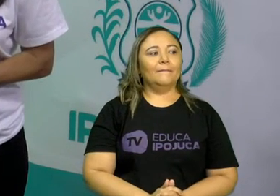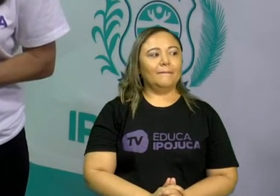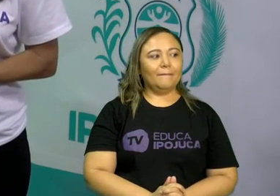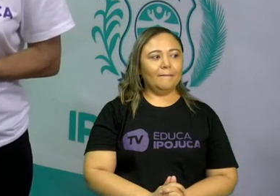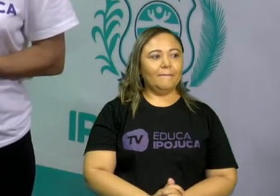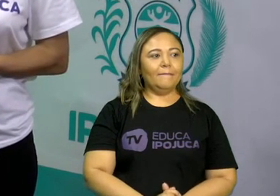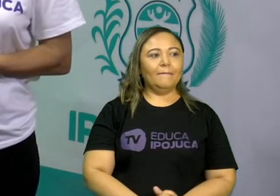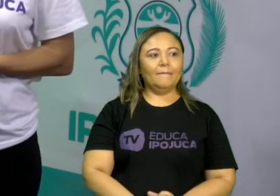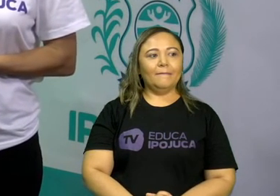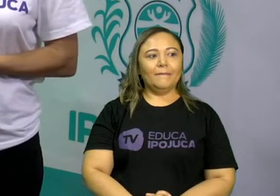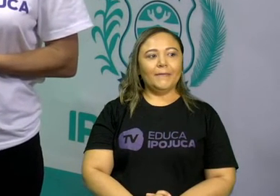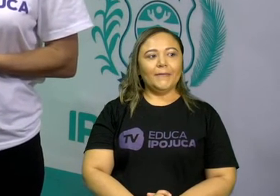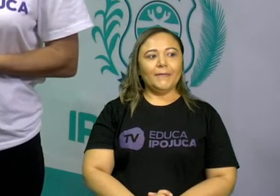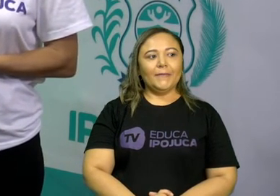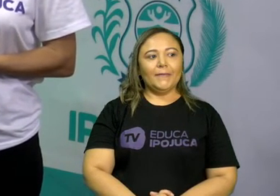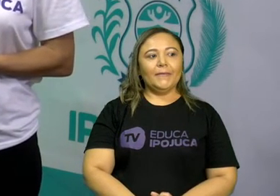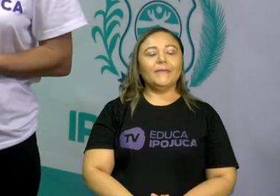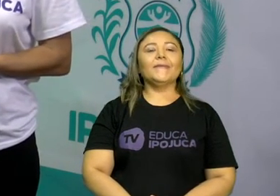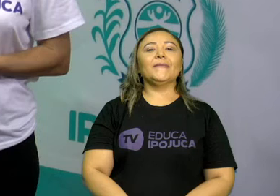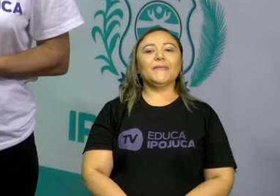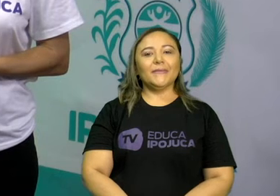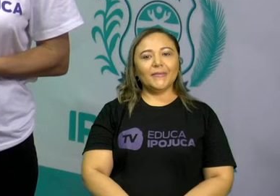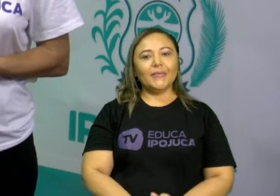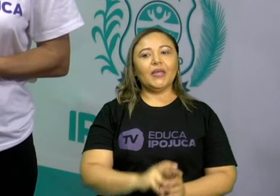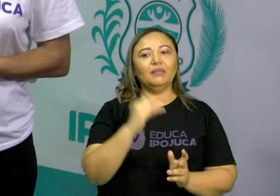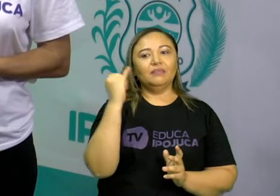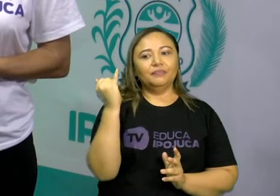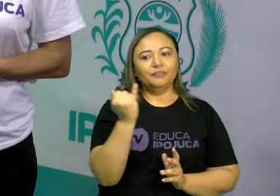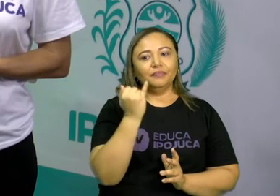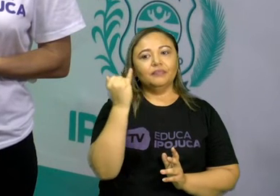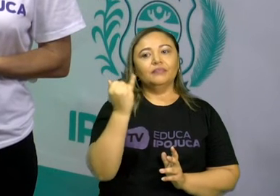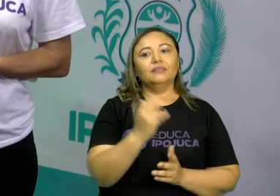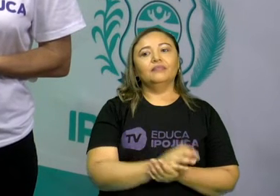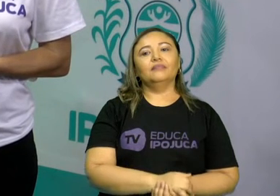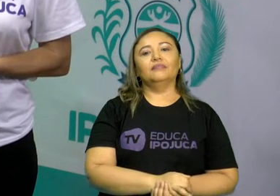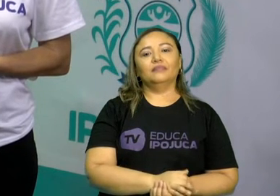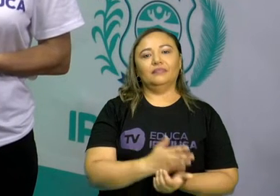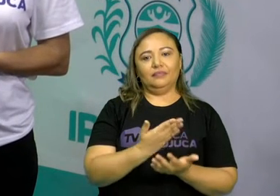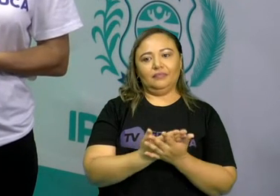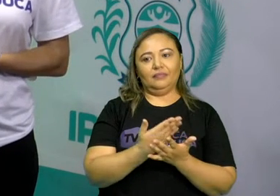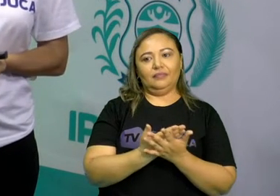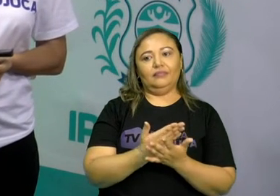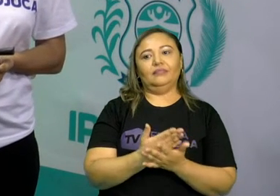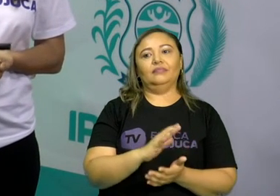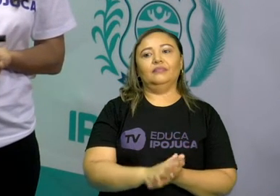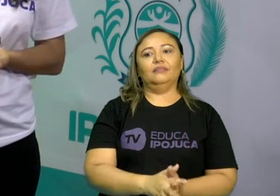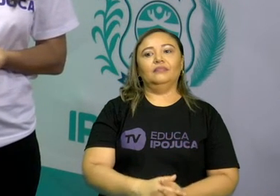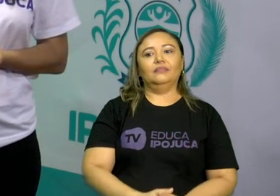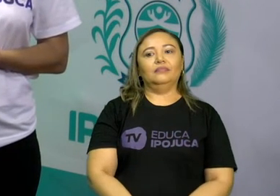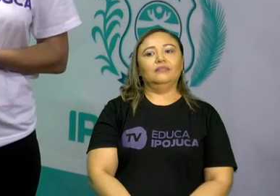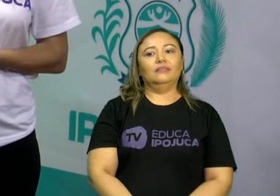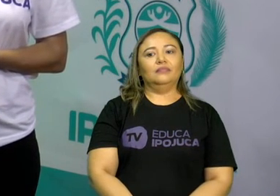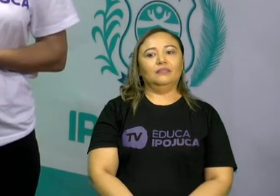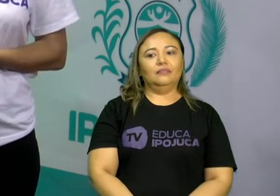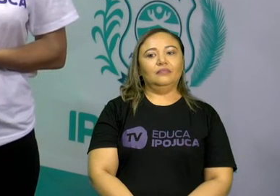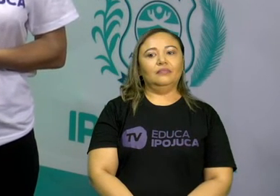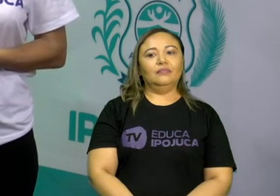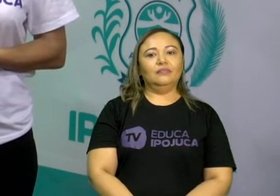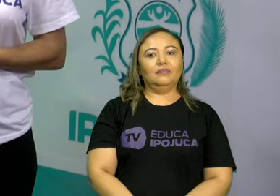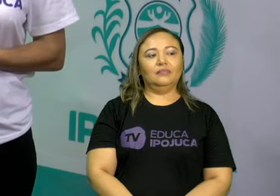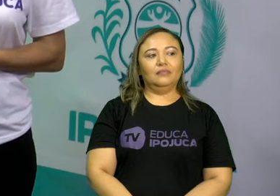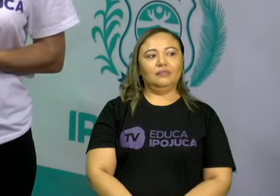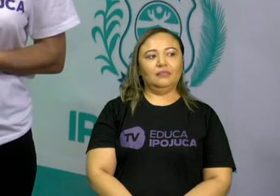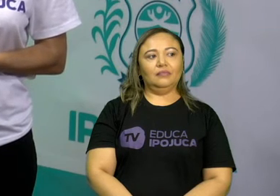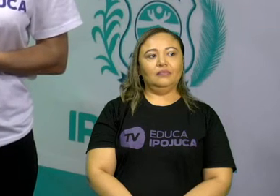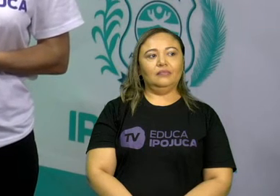participação. Estude. Esse é um assunto que você deve aprender e levar para toda a sua vida.